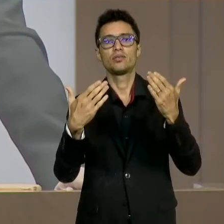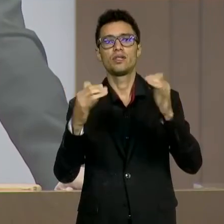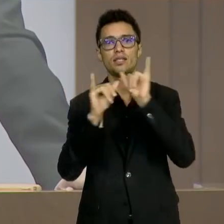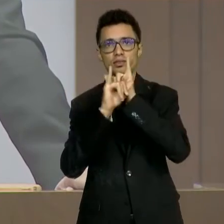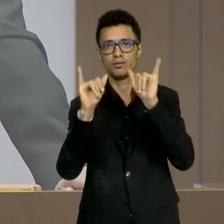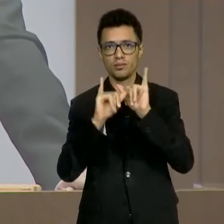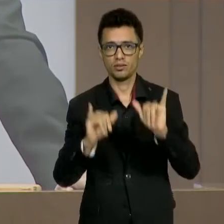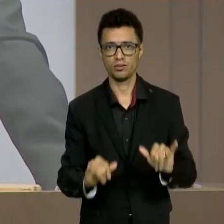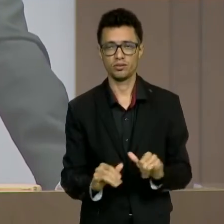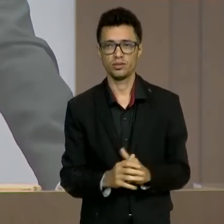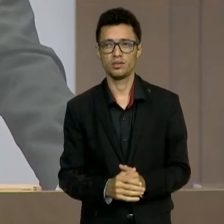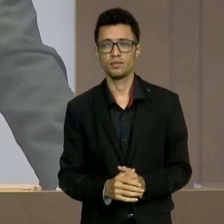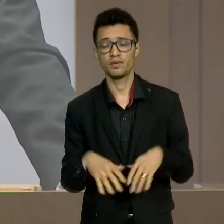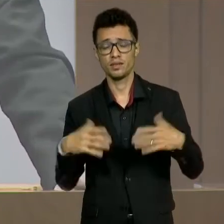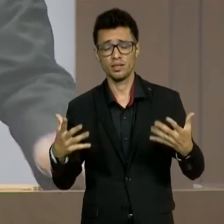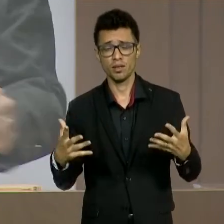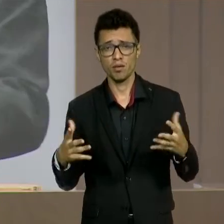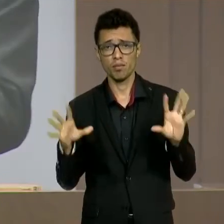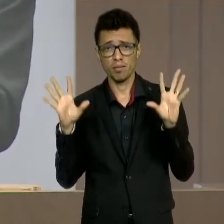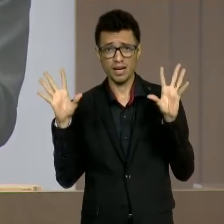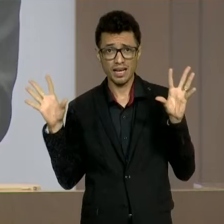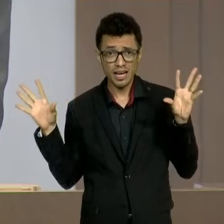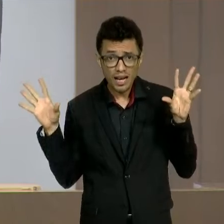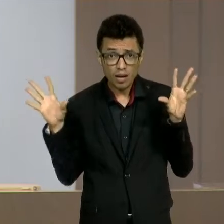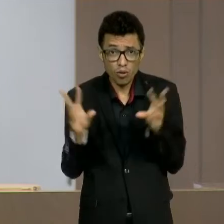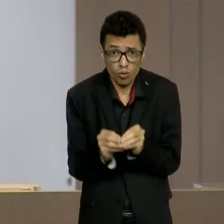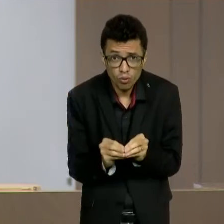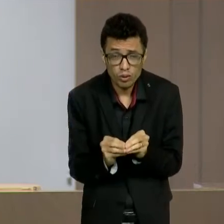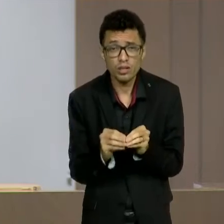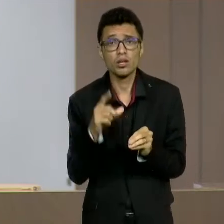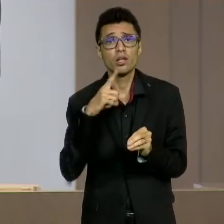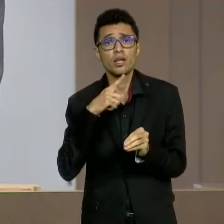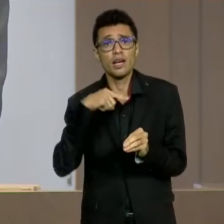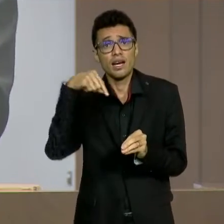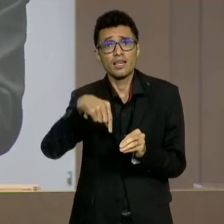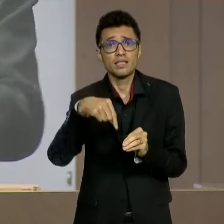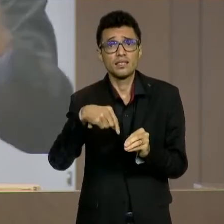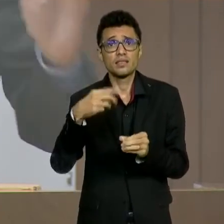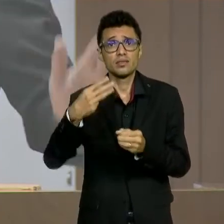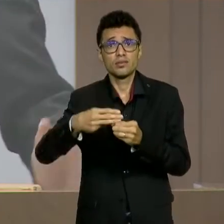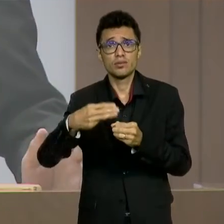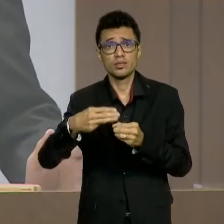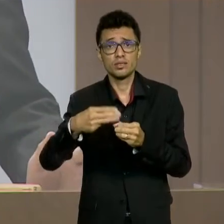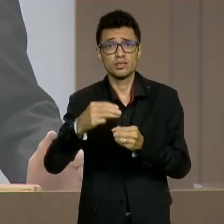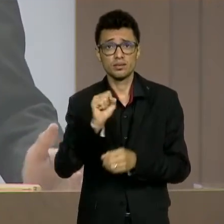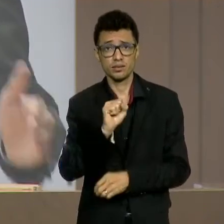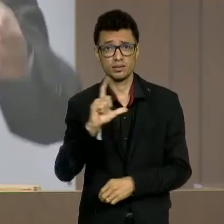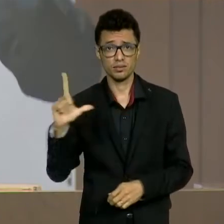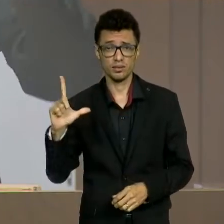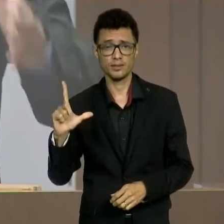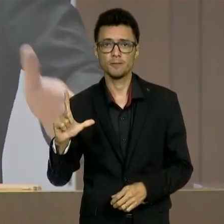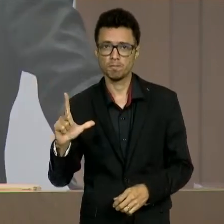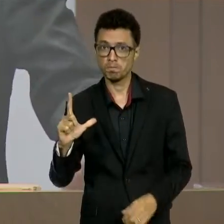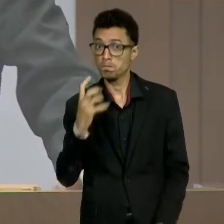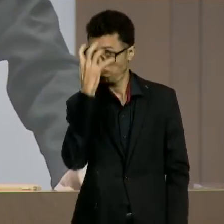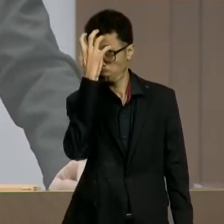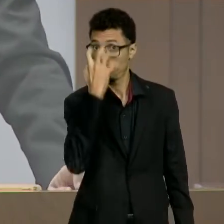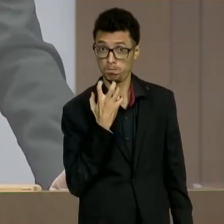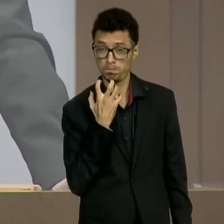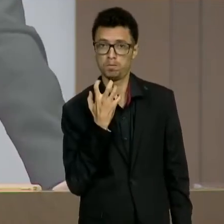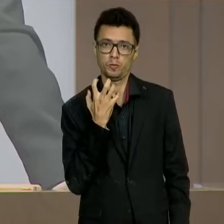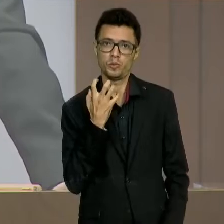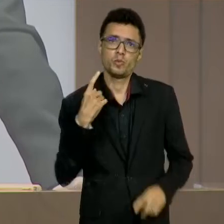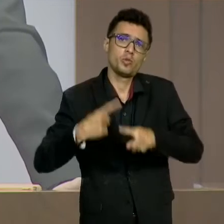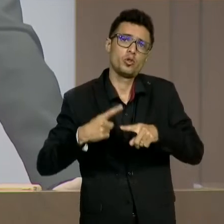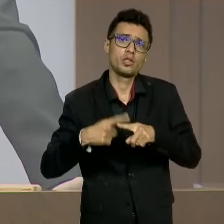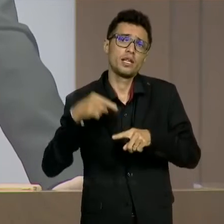só para falar da situação do município de São Luís, que é gravíssima, por se tratar da capital do Estado.